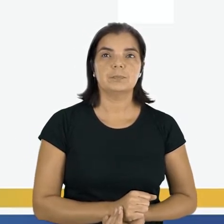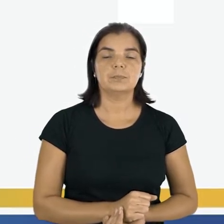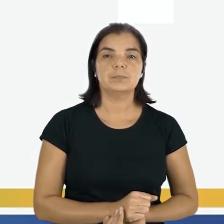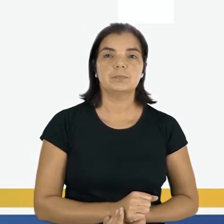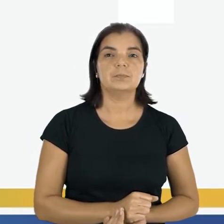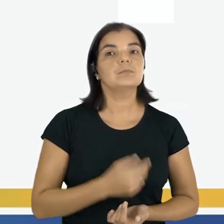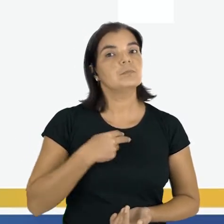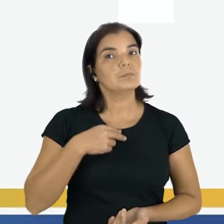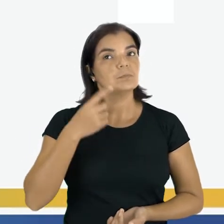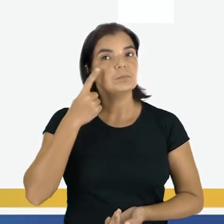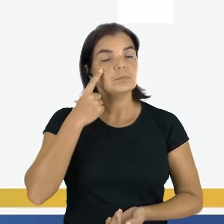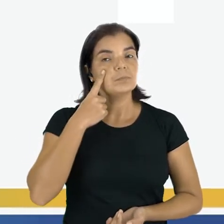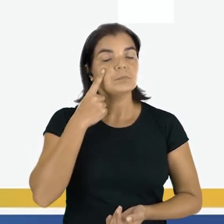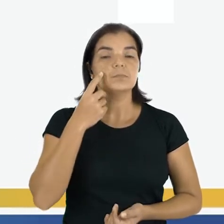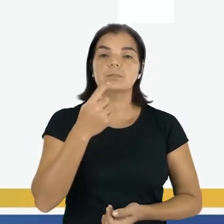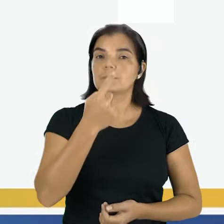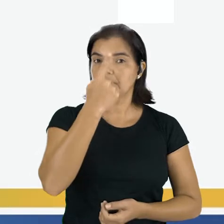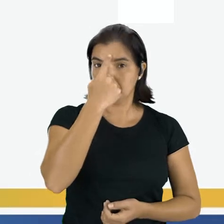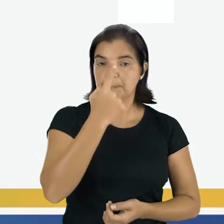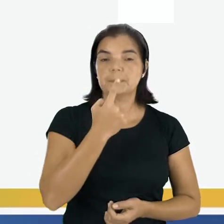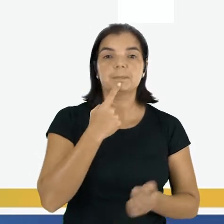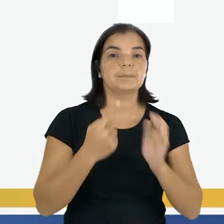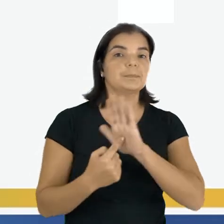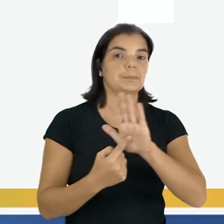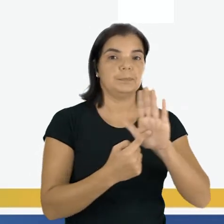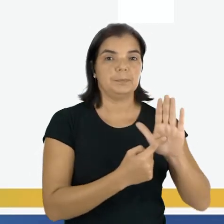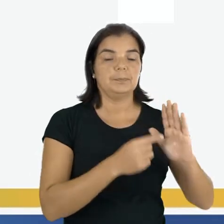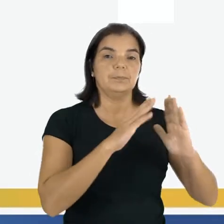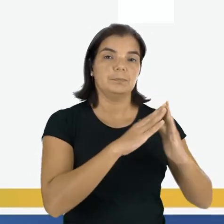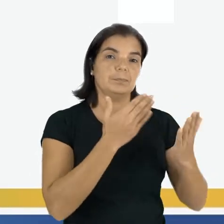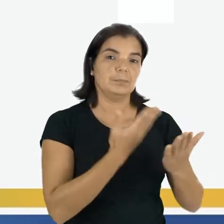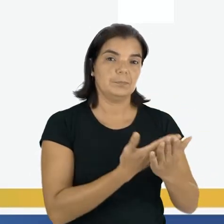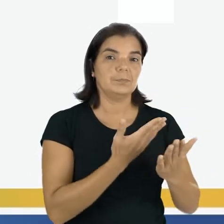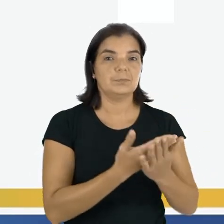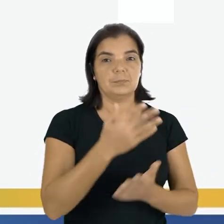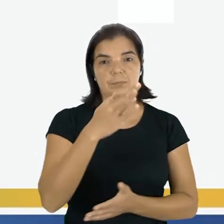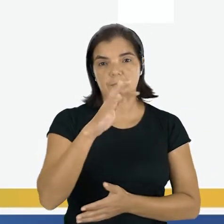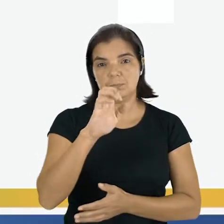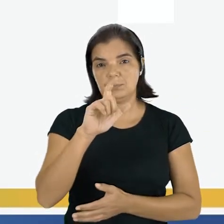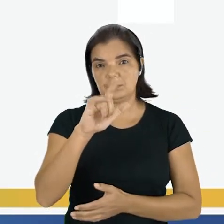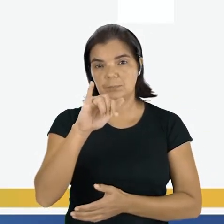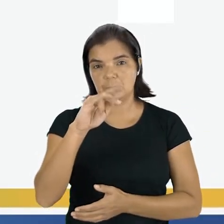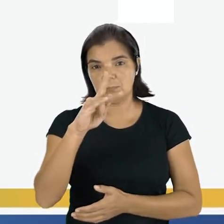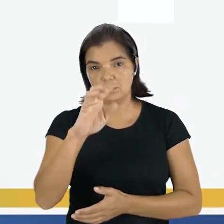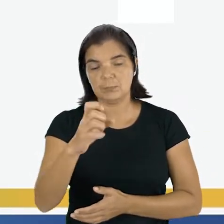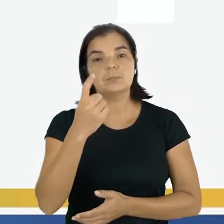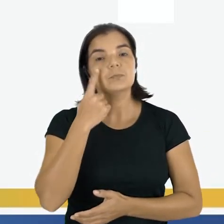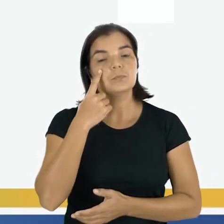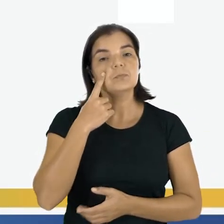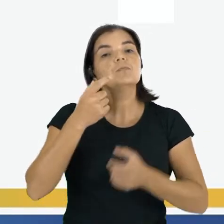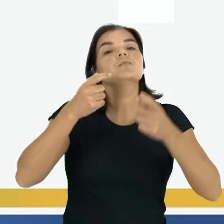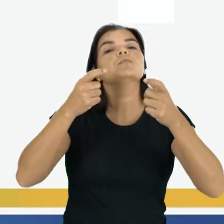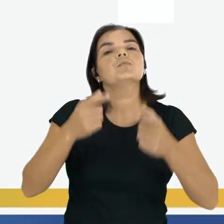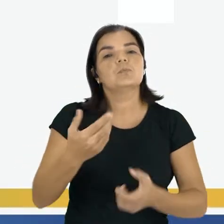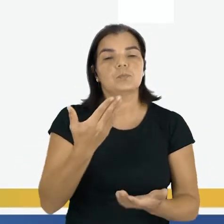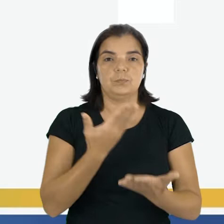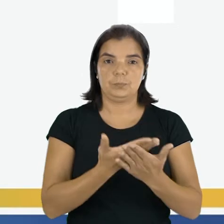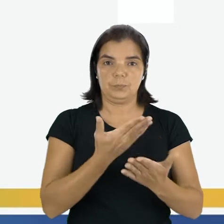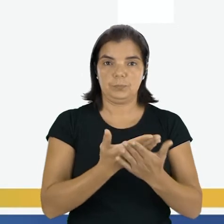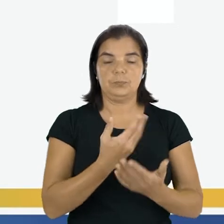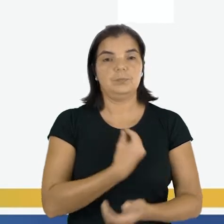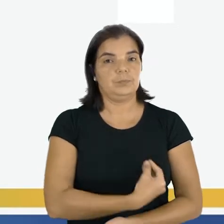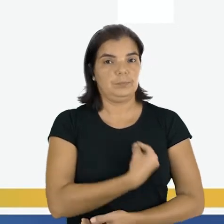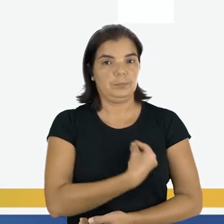Continue a observar a representação da escola de Felipe. Vamos localizar onde Felipe está.